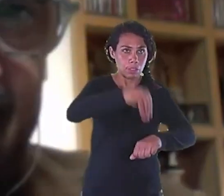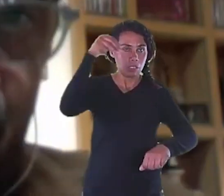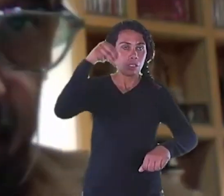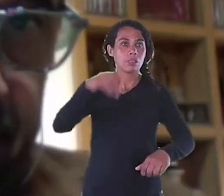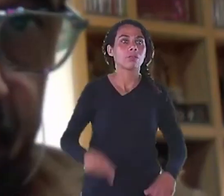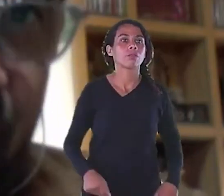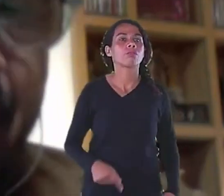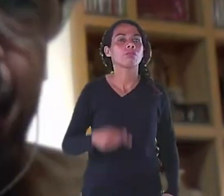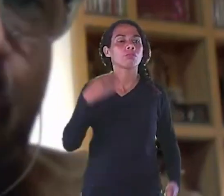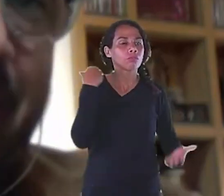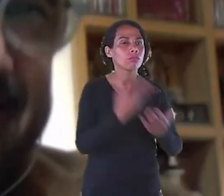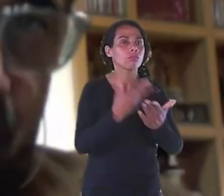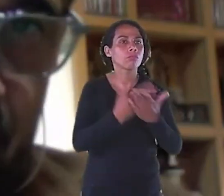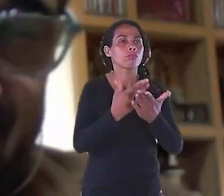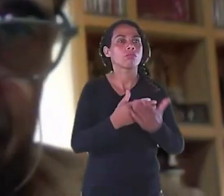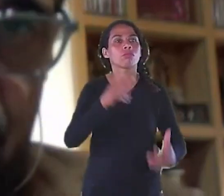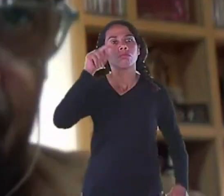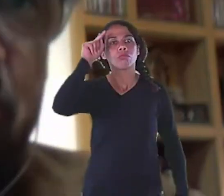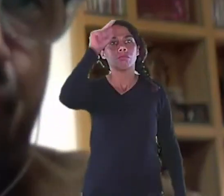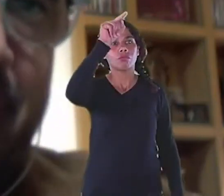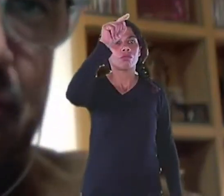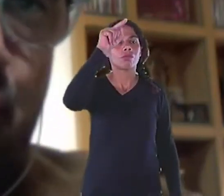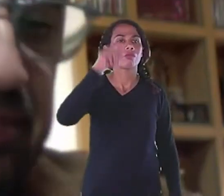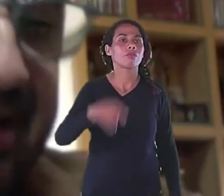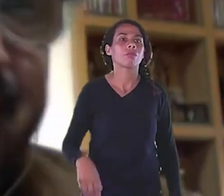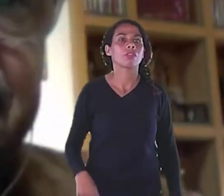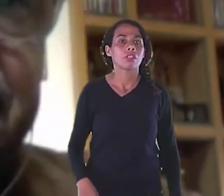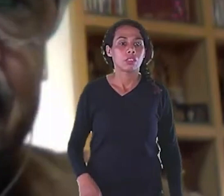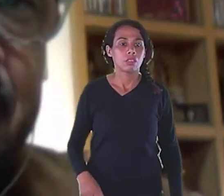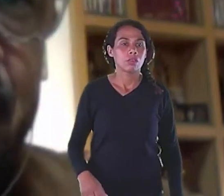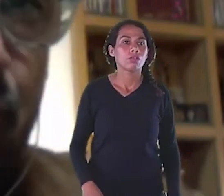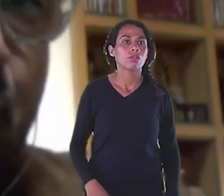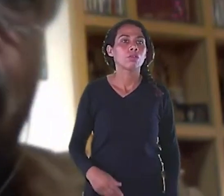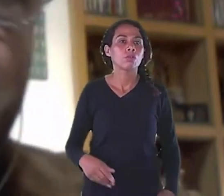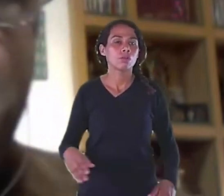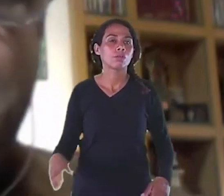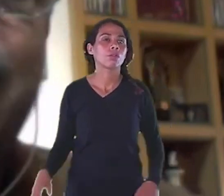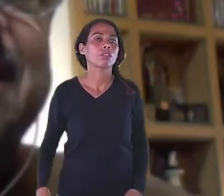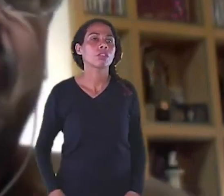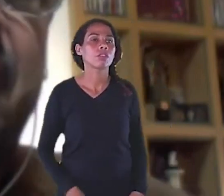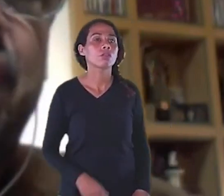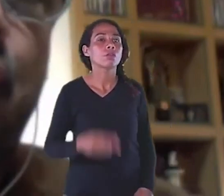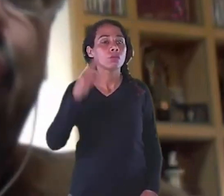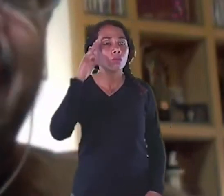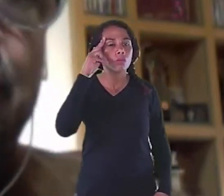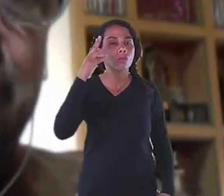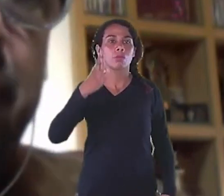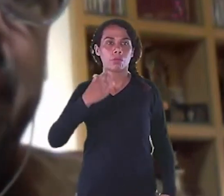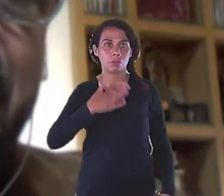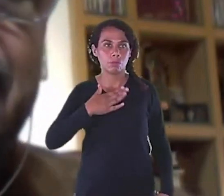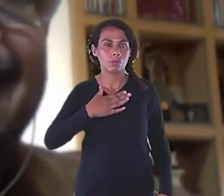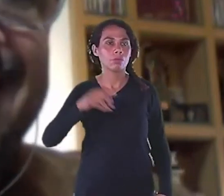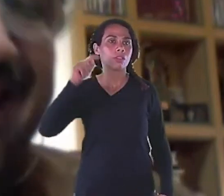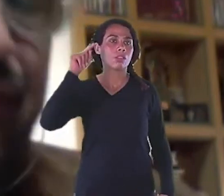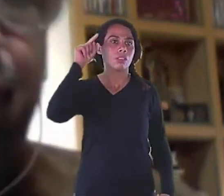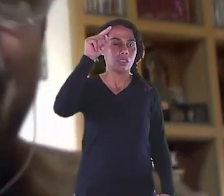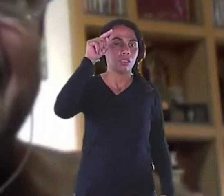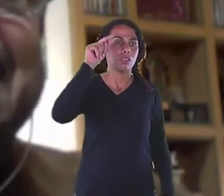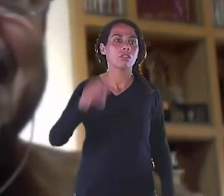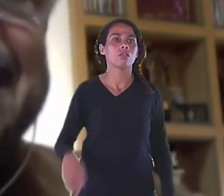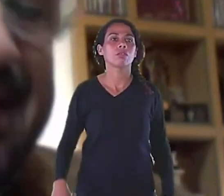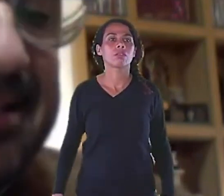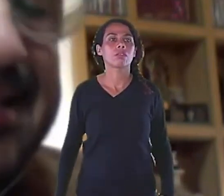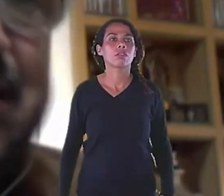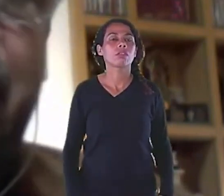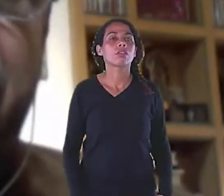Chicago Porque a minha formação Aqui no Brasil A nossa formação Como designer Que é uma certa crítica Que eu faço No livro também Ela